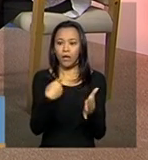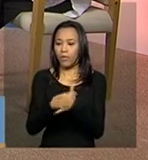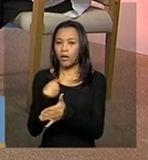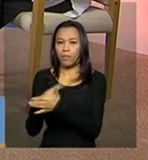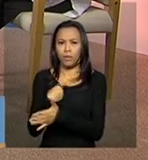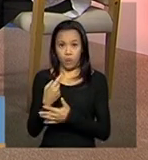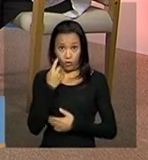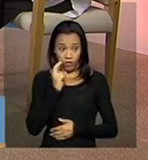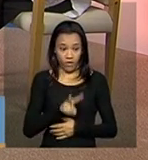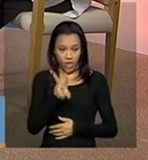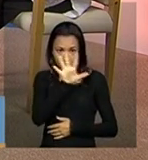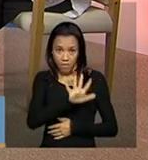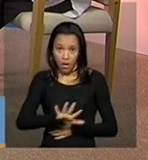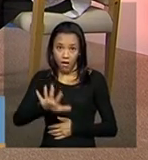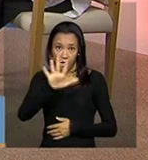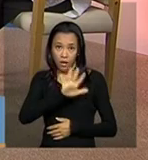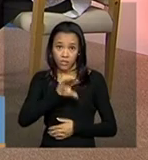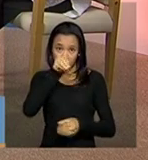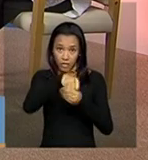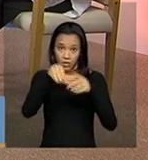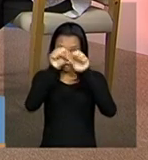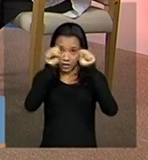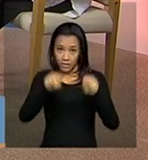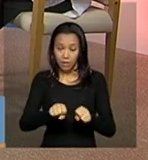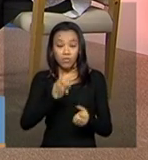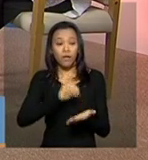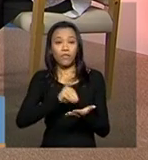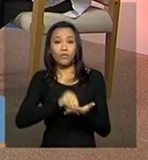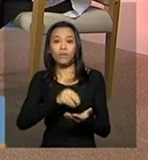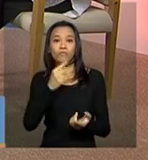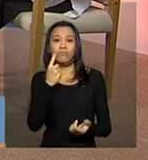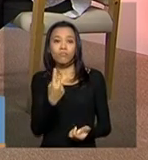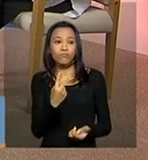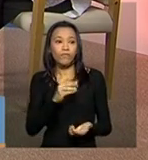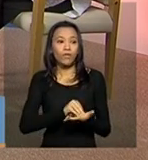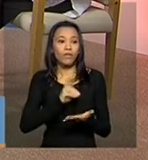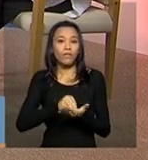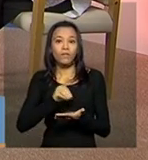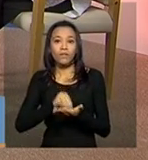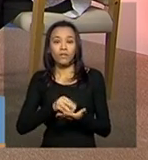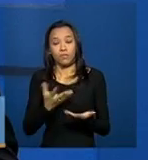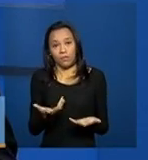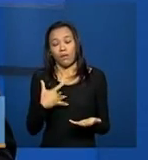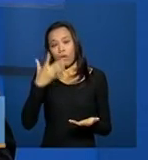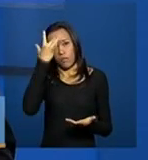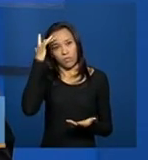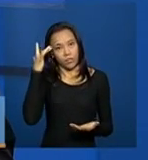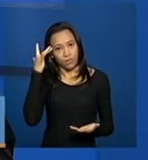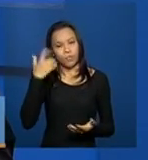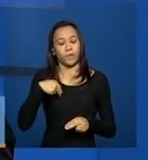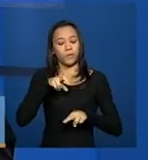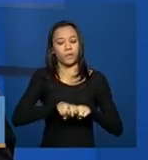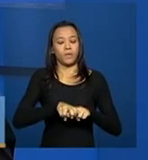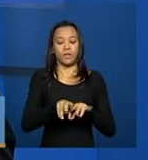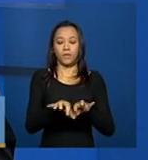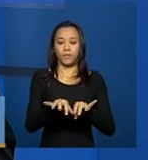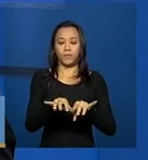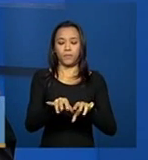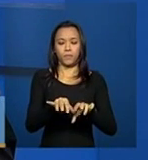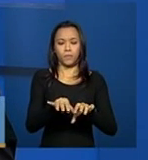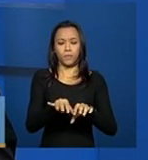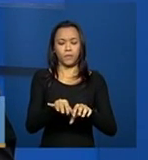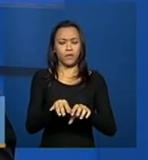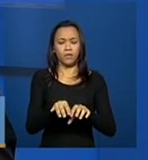do sistema, a gente percebe que, na verdade, está faltando um passo. Então, assim, às vezes a pessoa está ali e não consegue verificar.